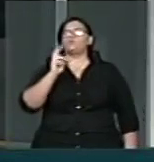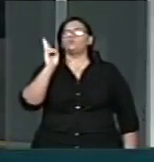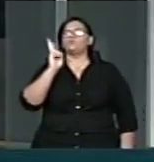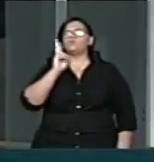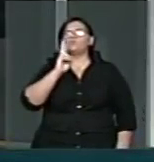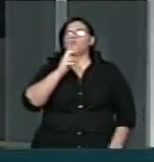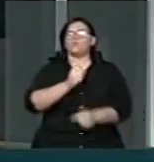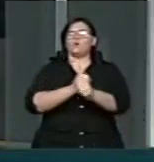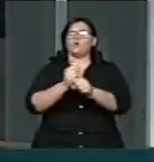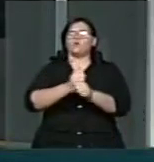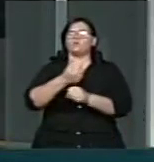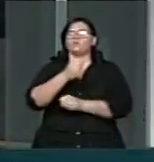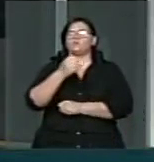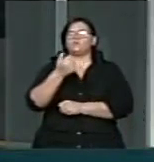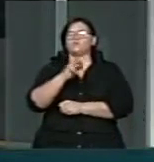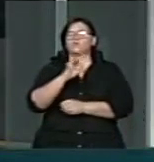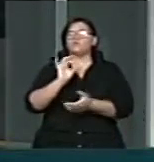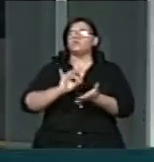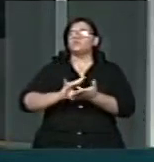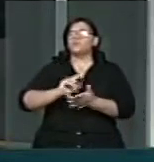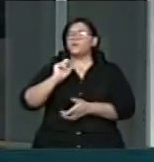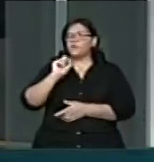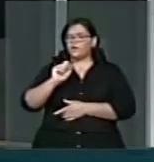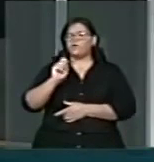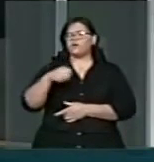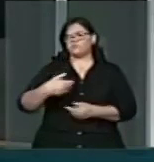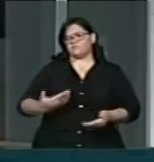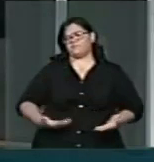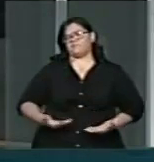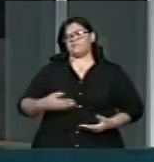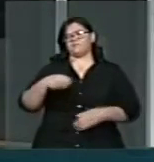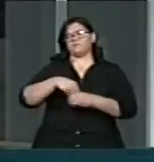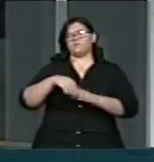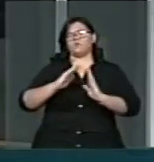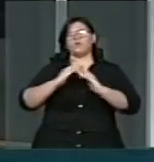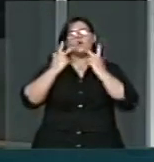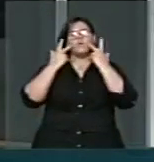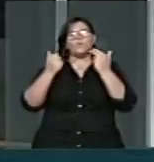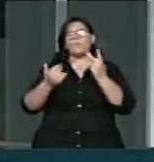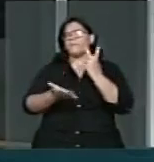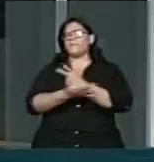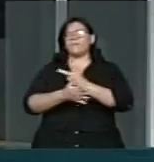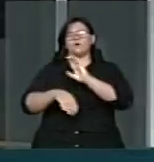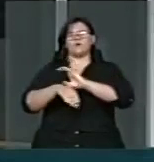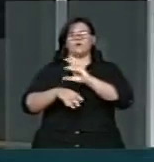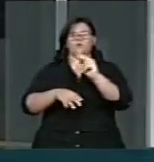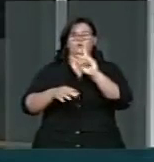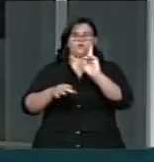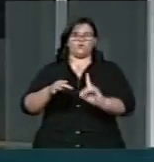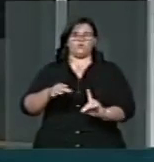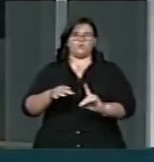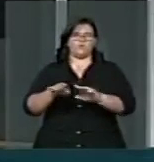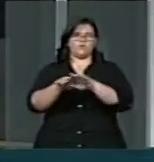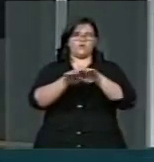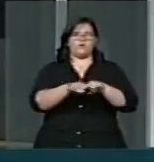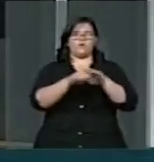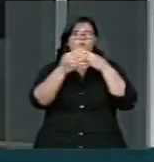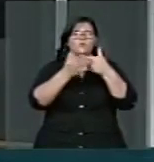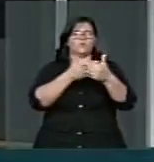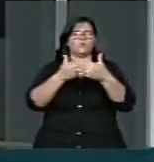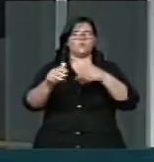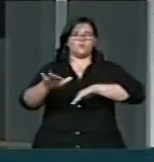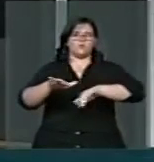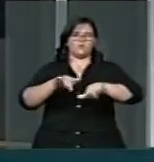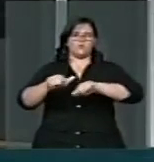2010, que garante aos empregados domésticos direitos já assegurados aos demais trabalhadores. Com tal decisão, o Congresso